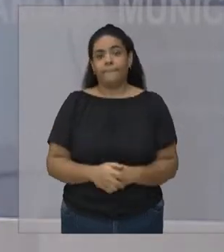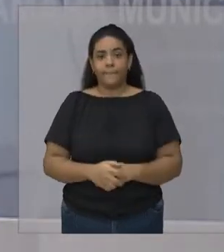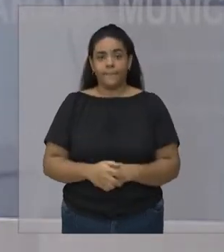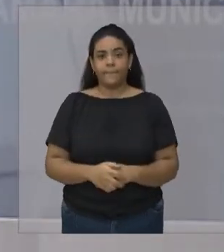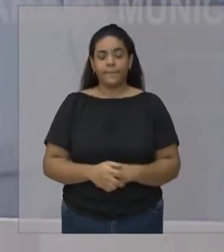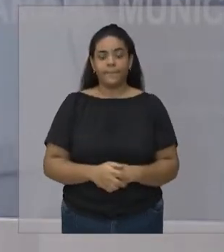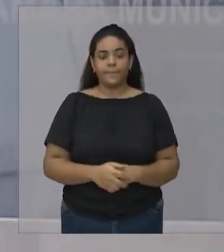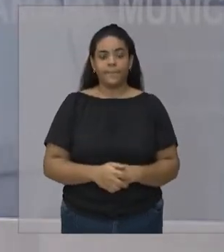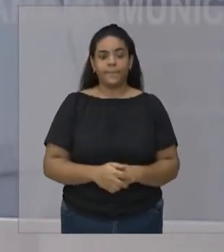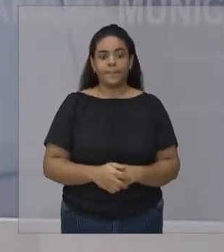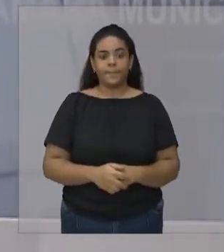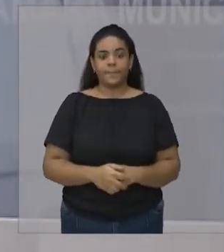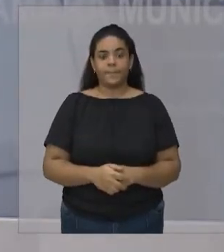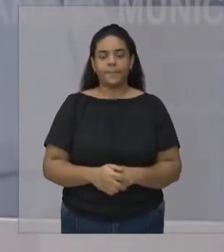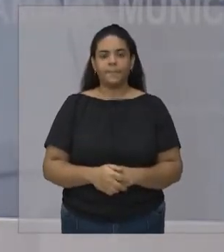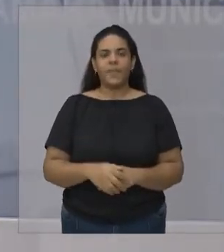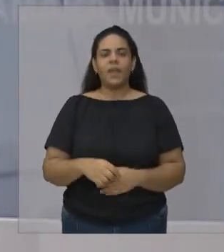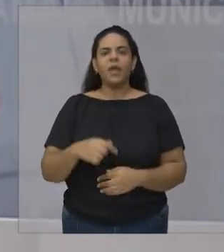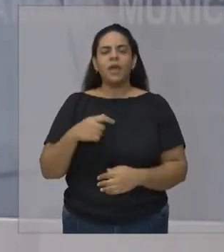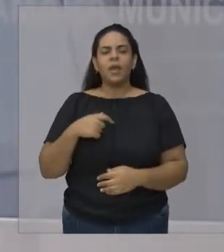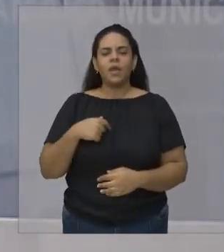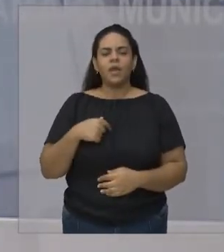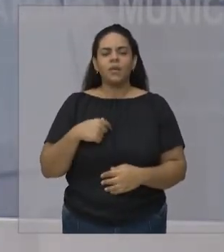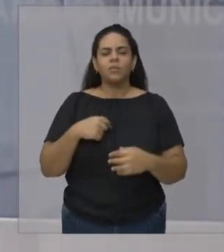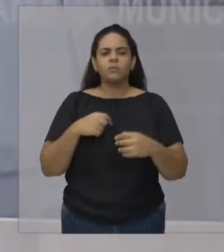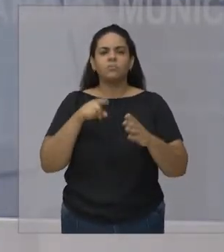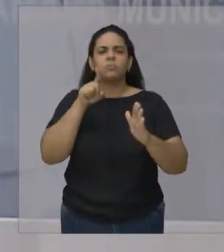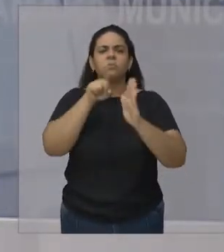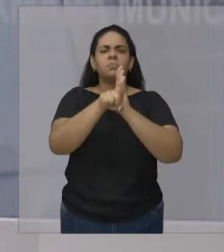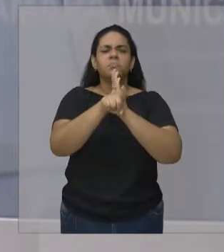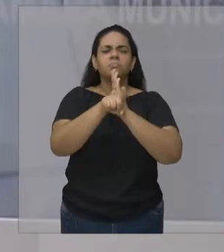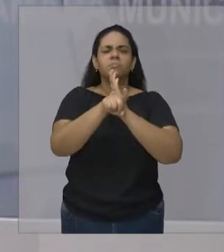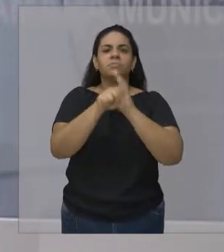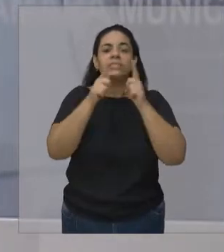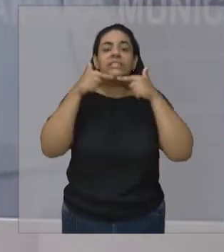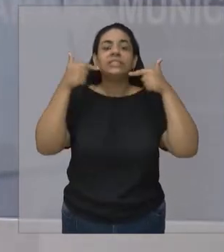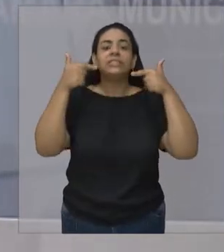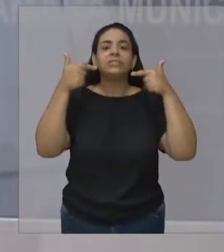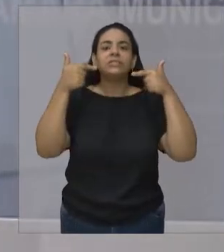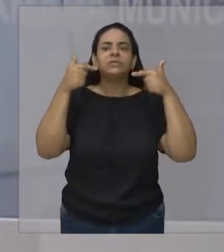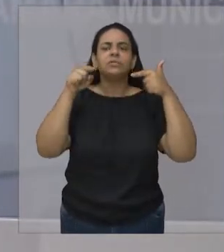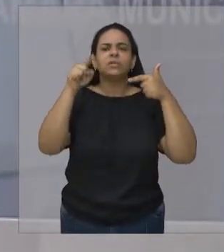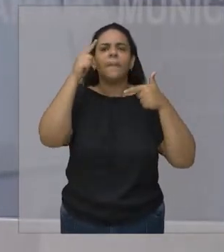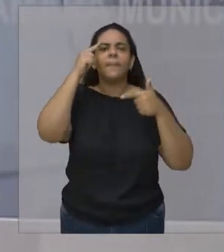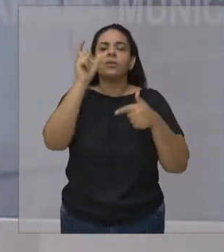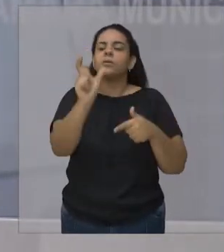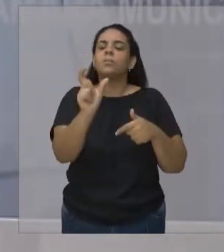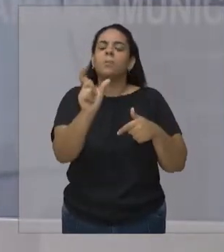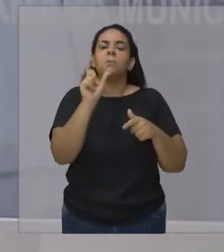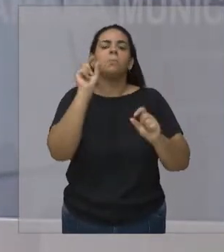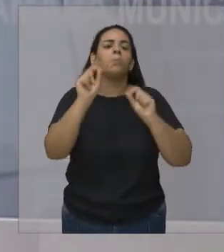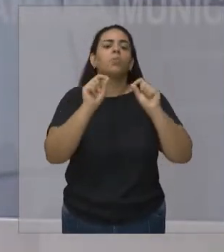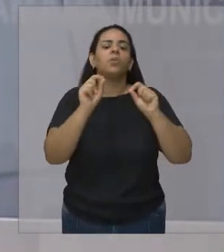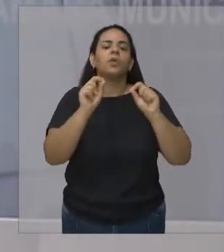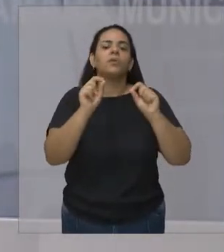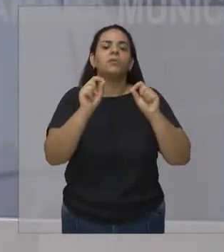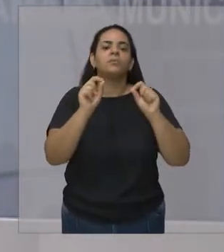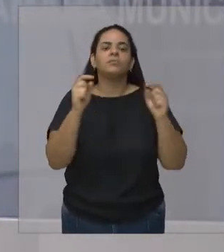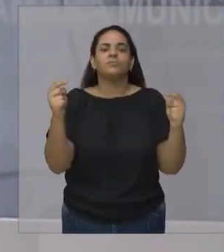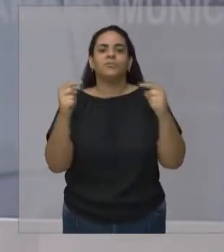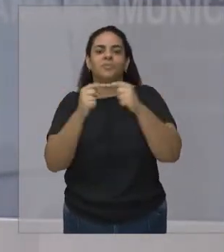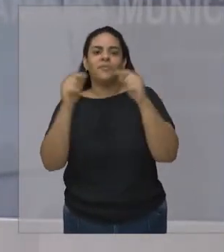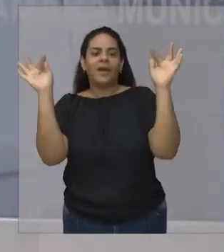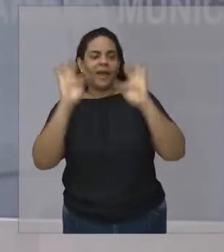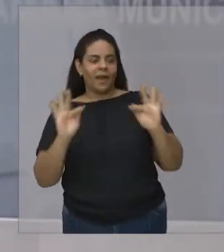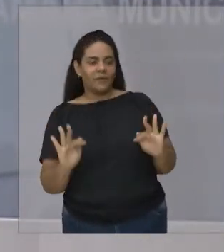E aí quero a participação de vocês Que palavra vem na sua mente? Pode falar Felicidade Tem